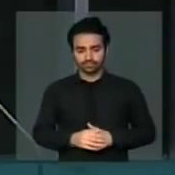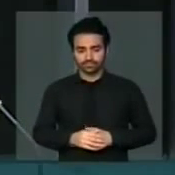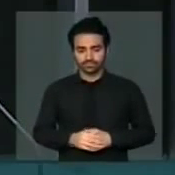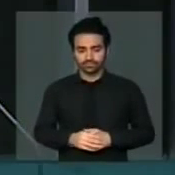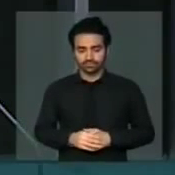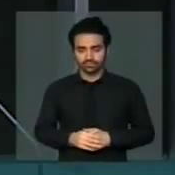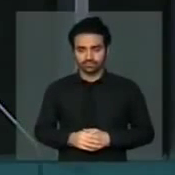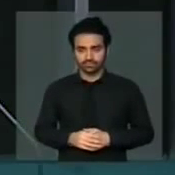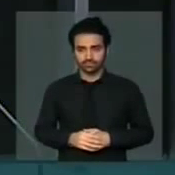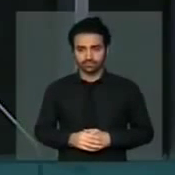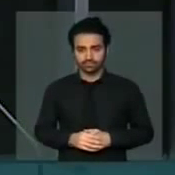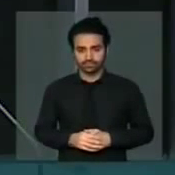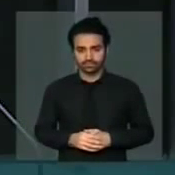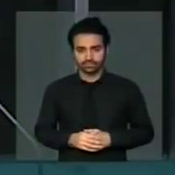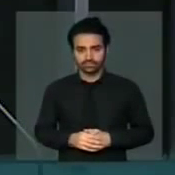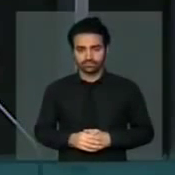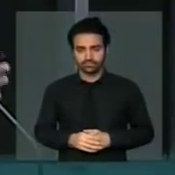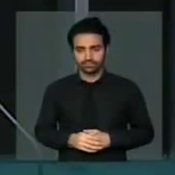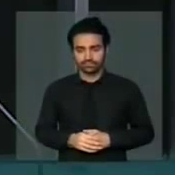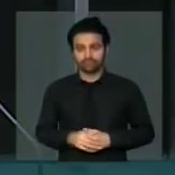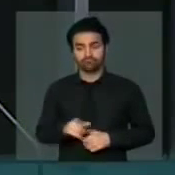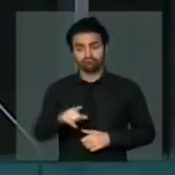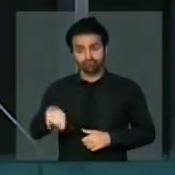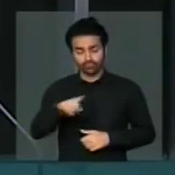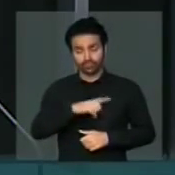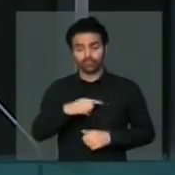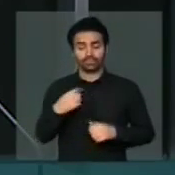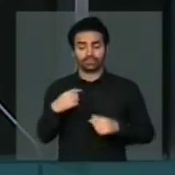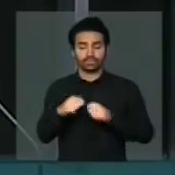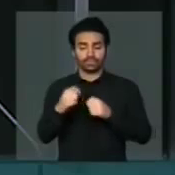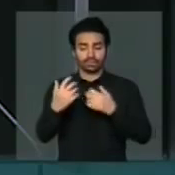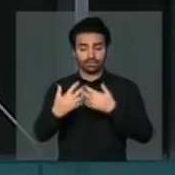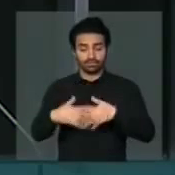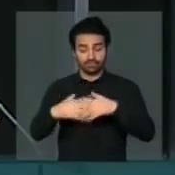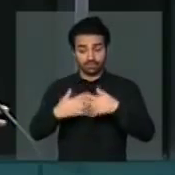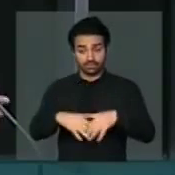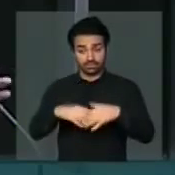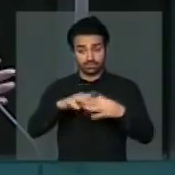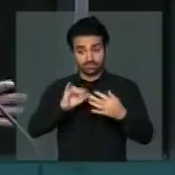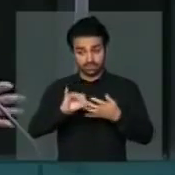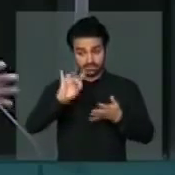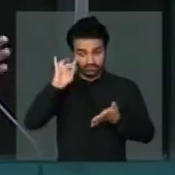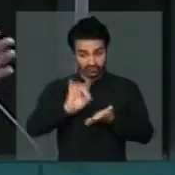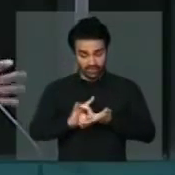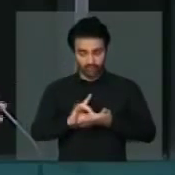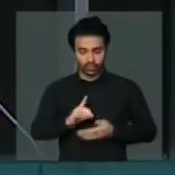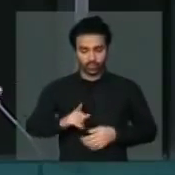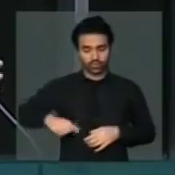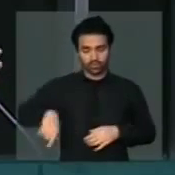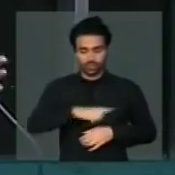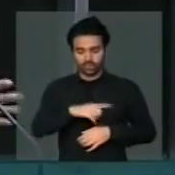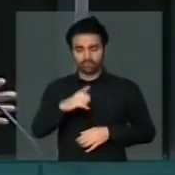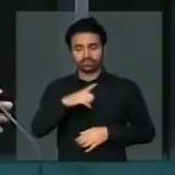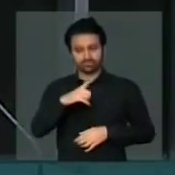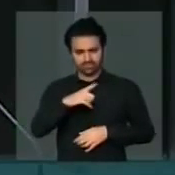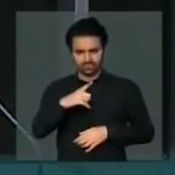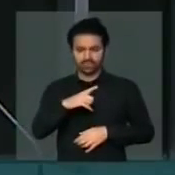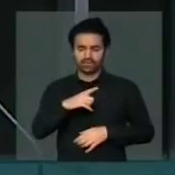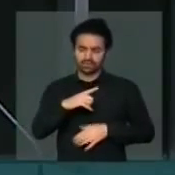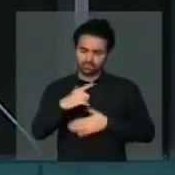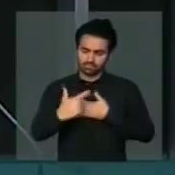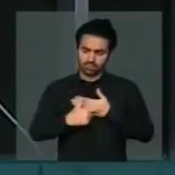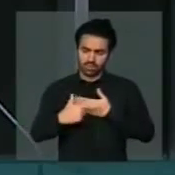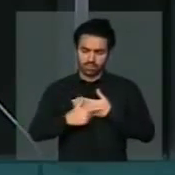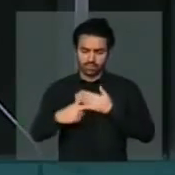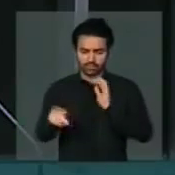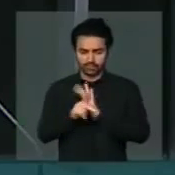E eu quero trazer, senhor presidente, para a reflexão dessa casa, se de fato nós estamos cumprindo o nosso papel